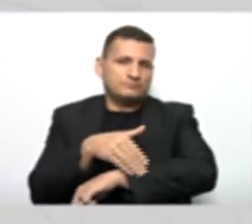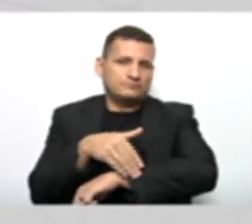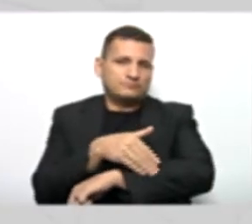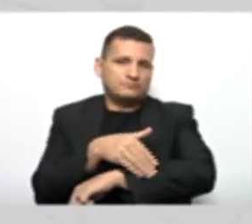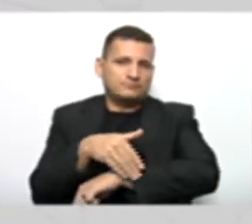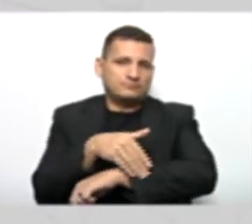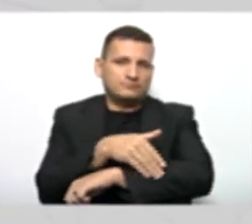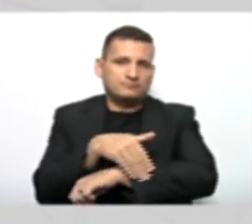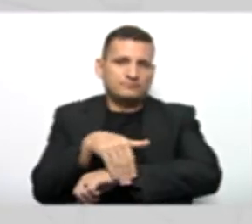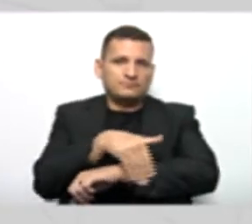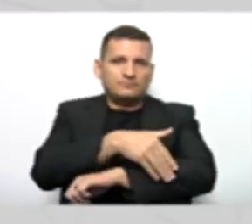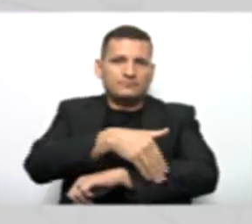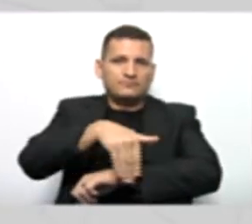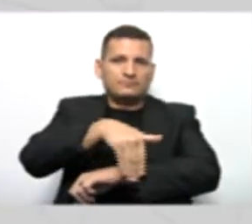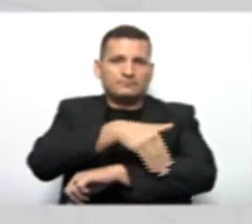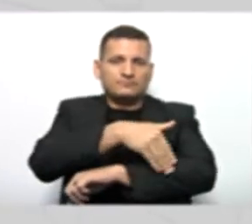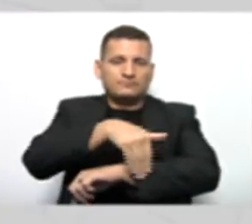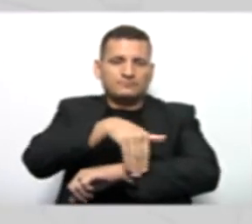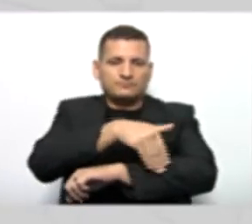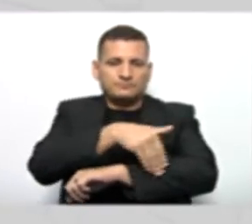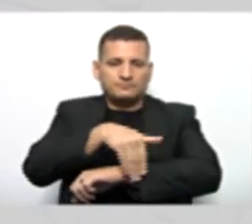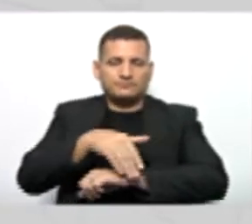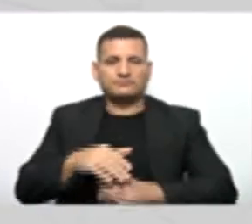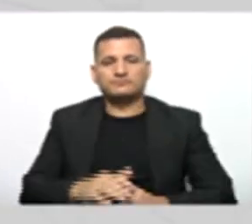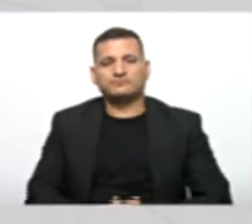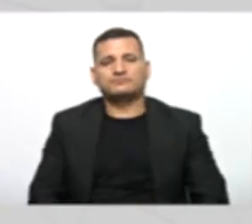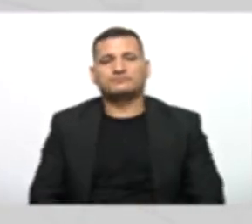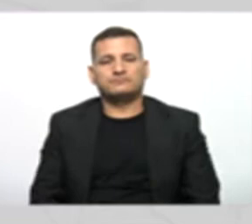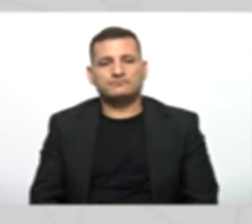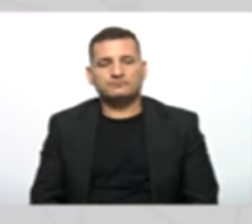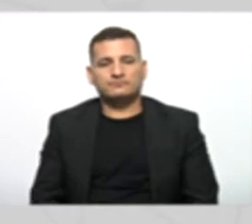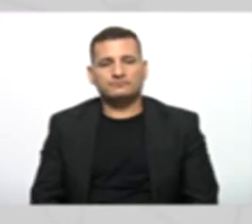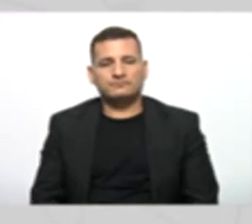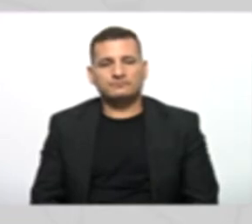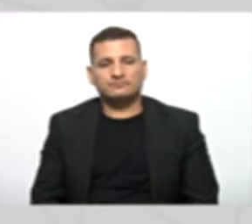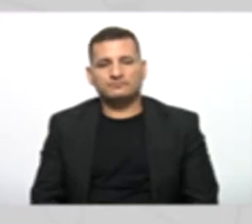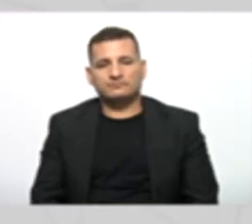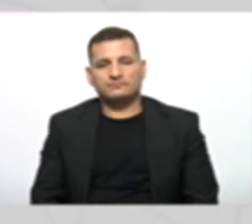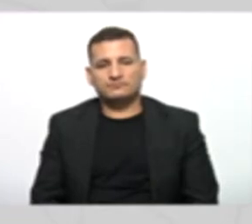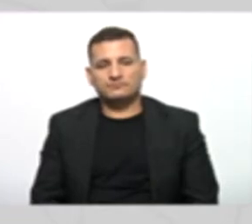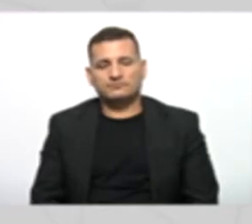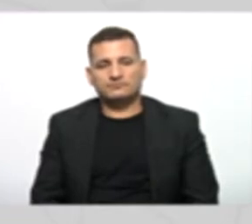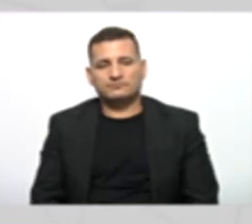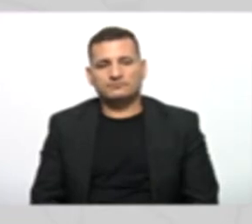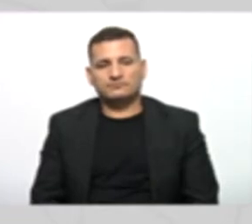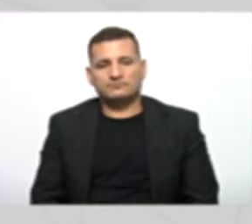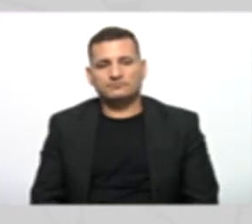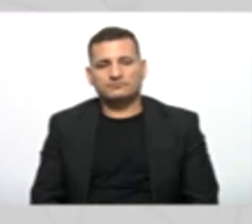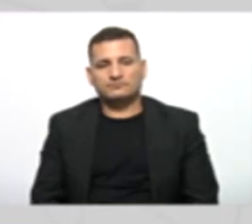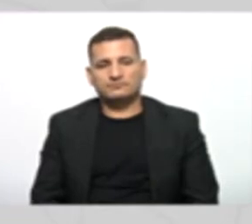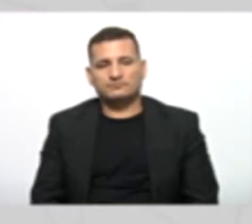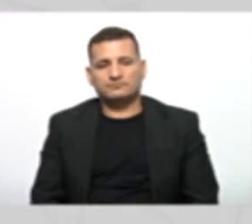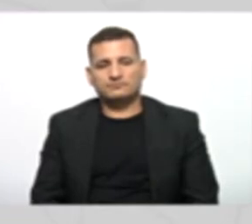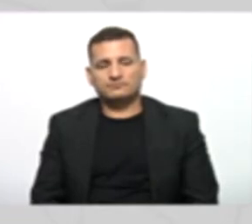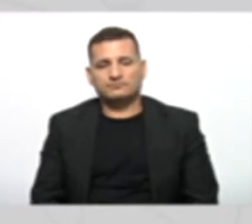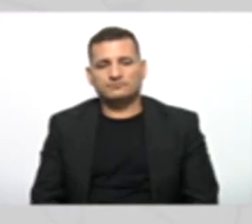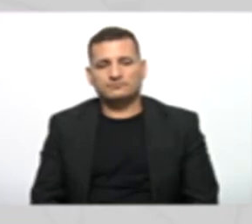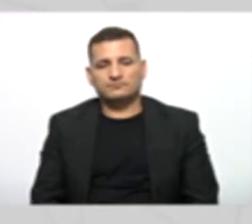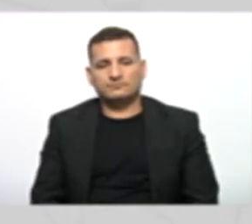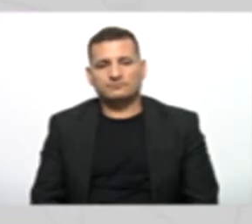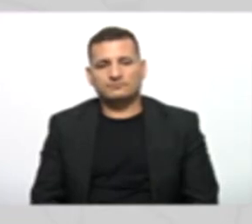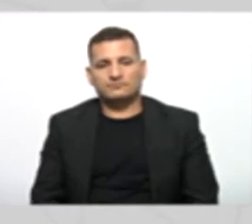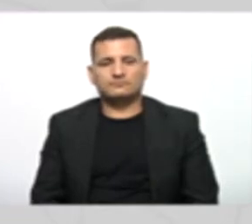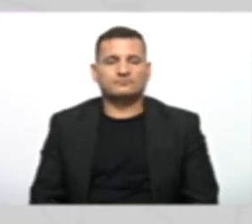Endereço. Seja pessoa física, seja pessoa jurídica. Nesse mesmo exemplo, nós também podemos colocar aqui